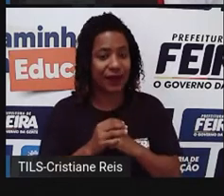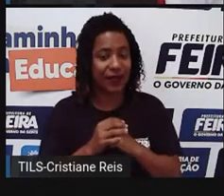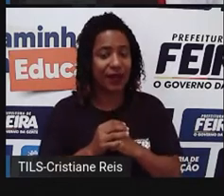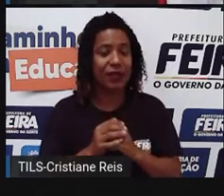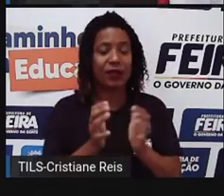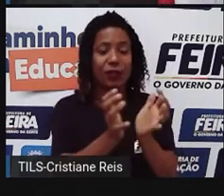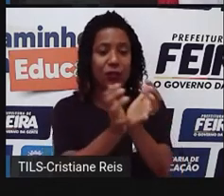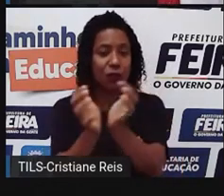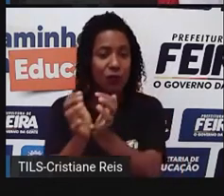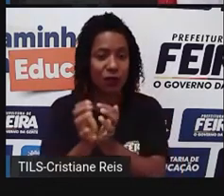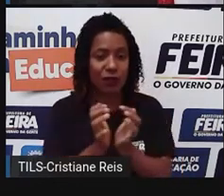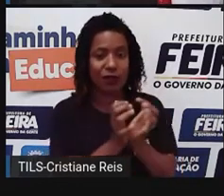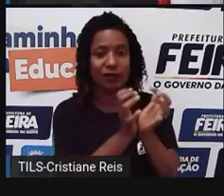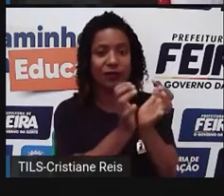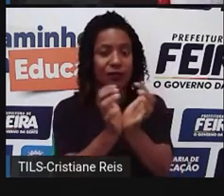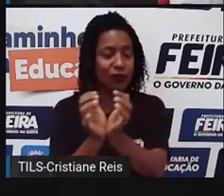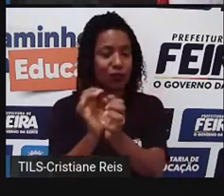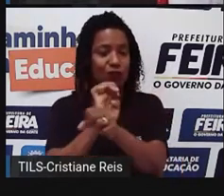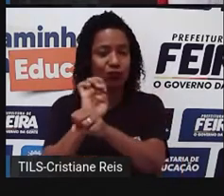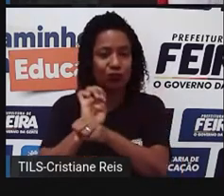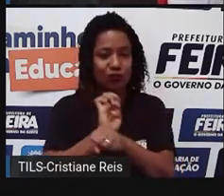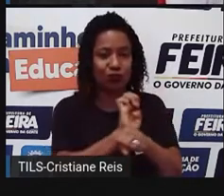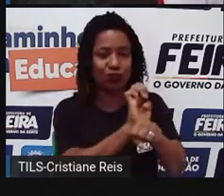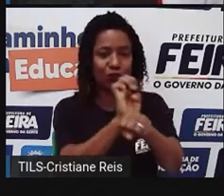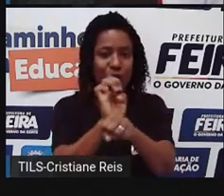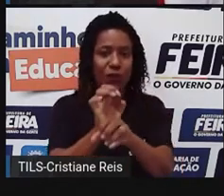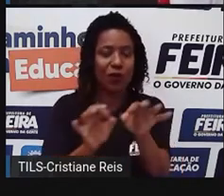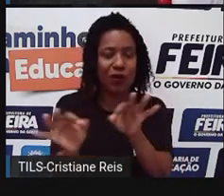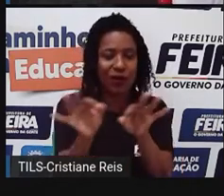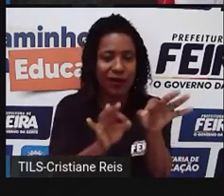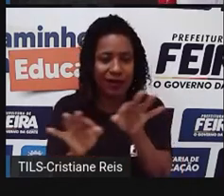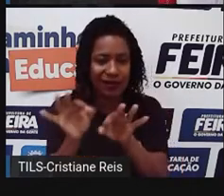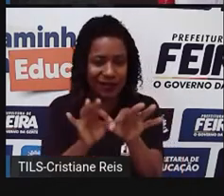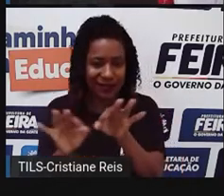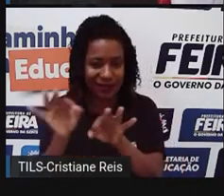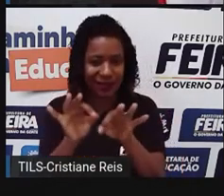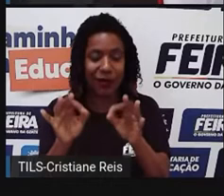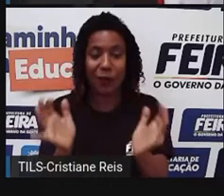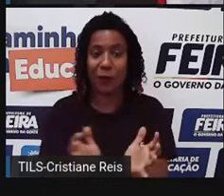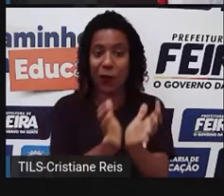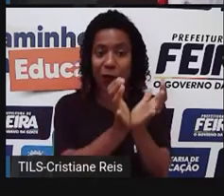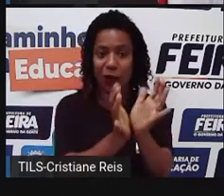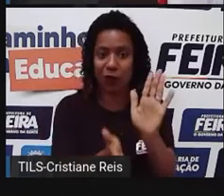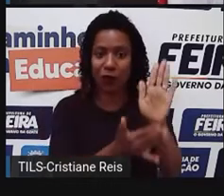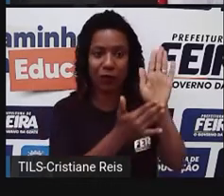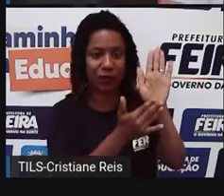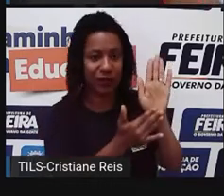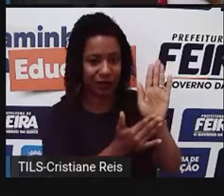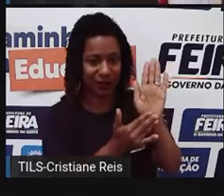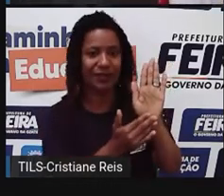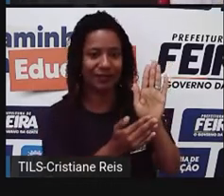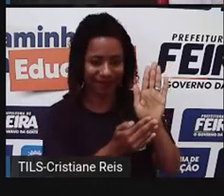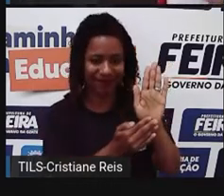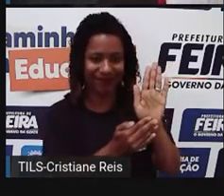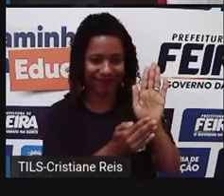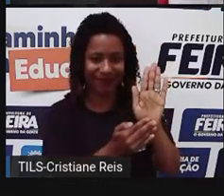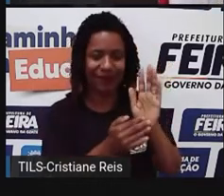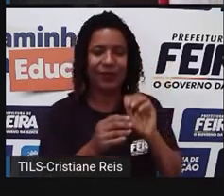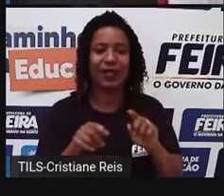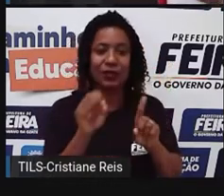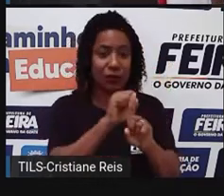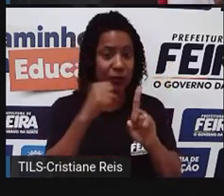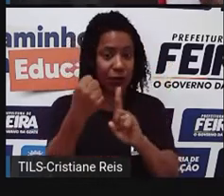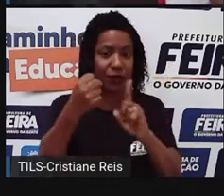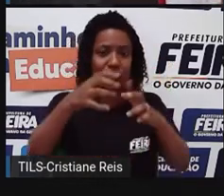administrativo que organiza o espaço de um povo ou uma nação. Então, você aqui, nesse caso, a gente está